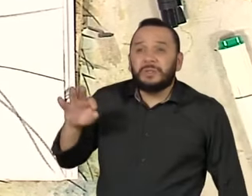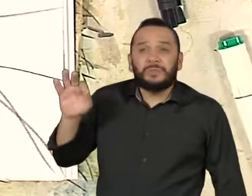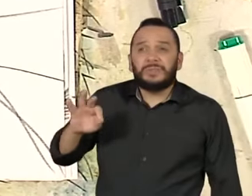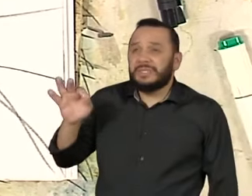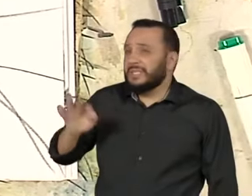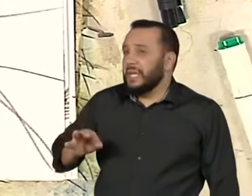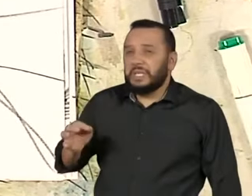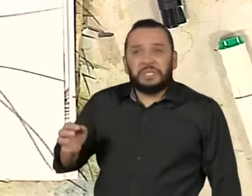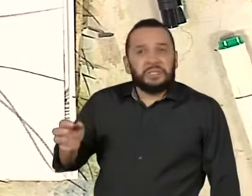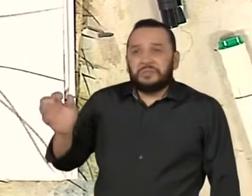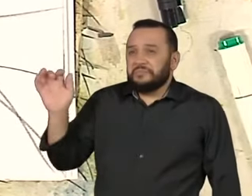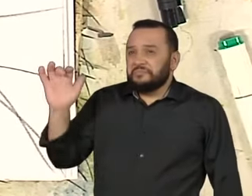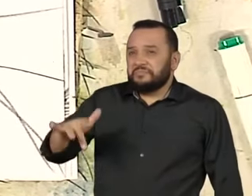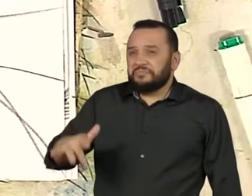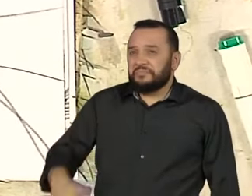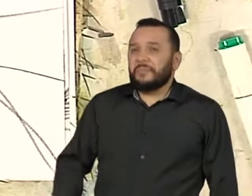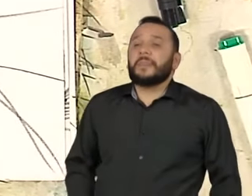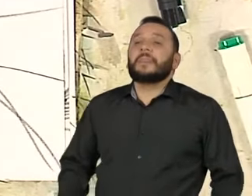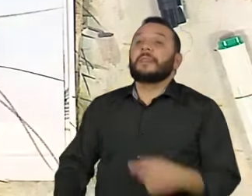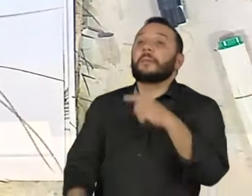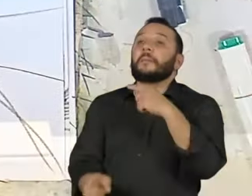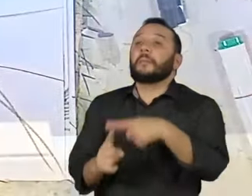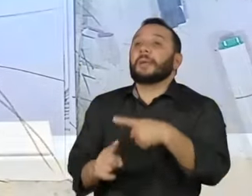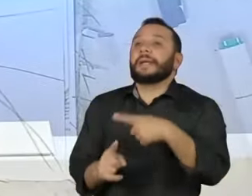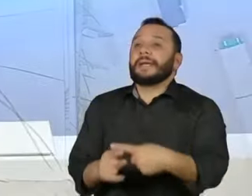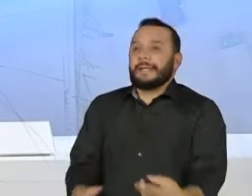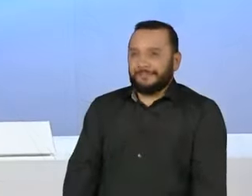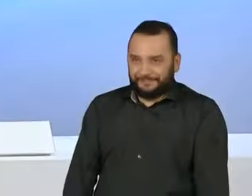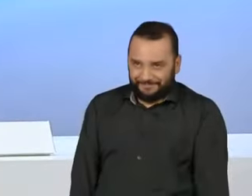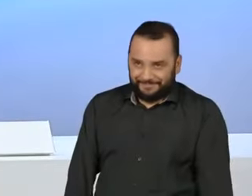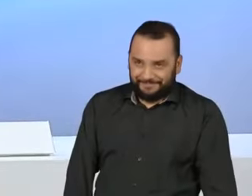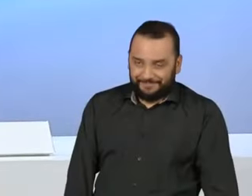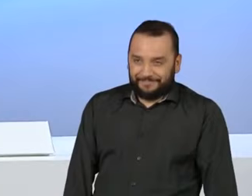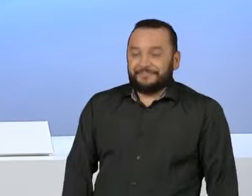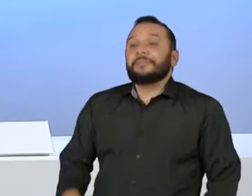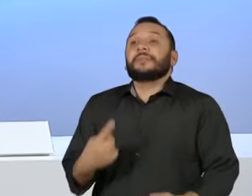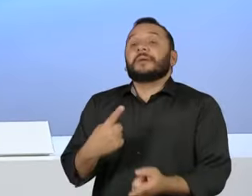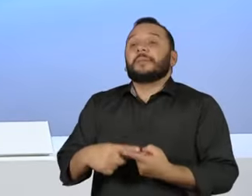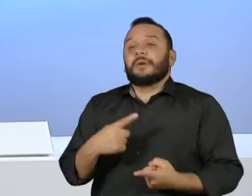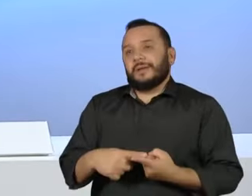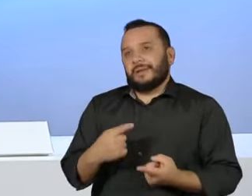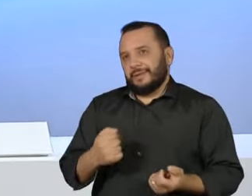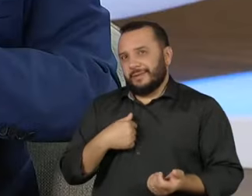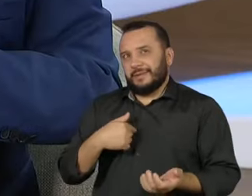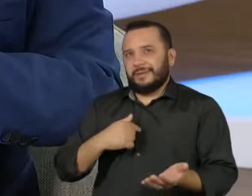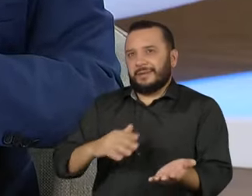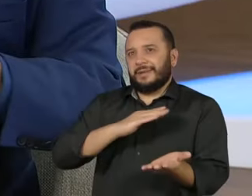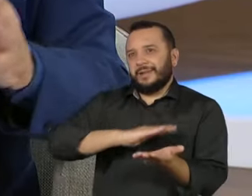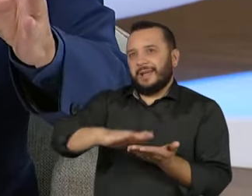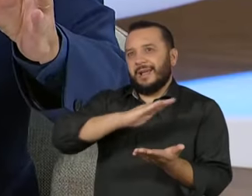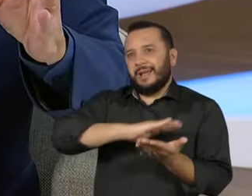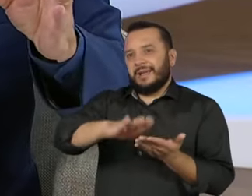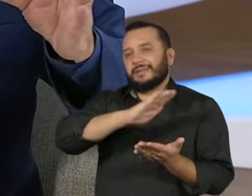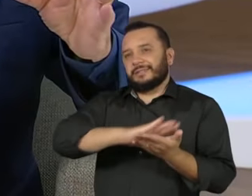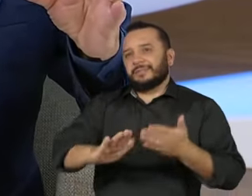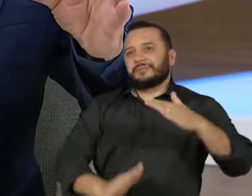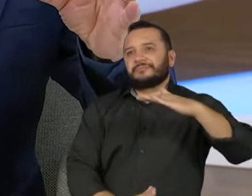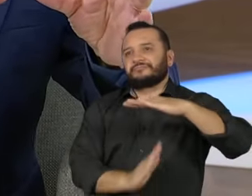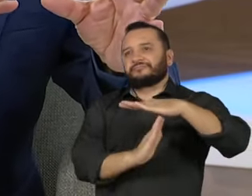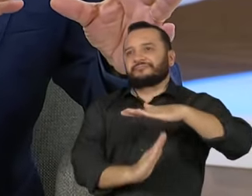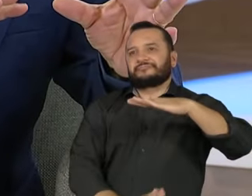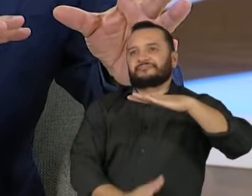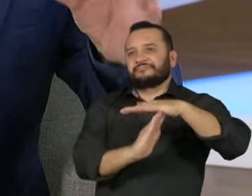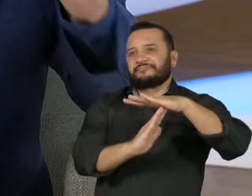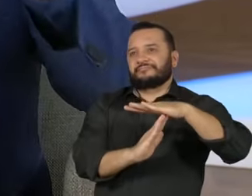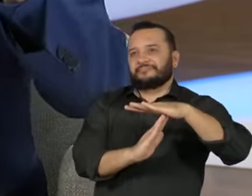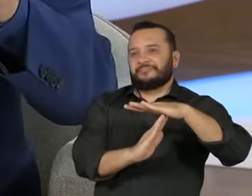isso veio por quê? Porque o teto, o que o teto fez? O teto, de certa